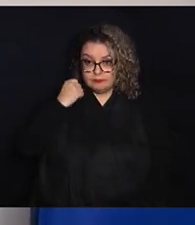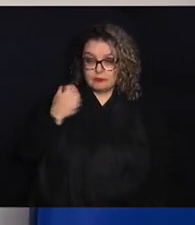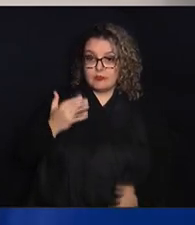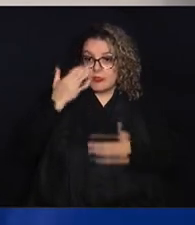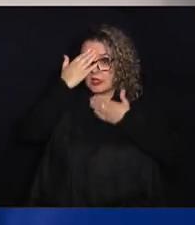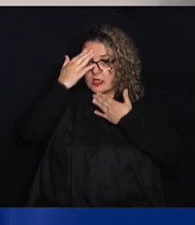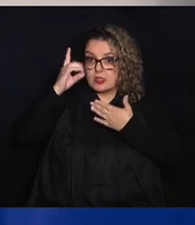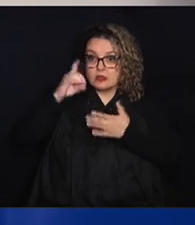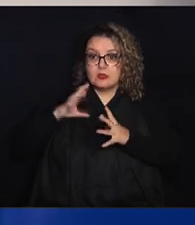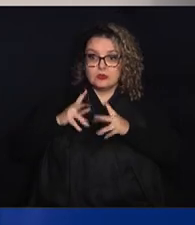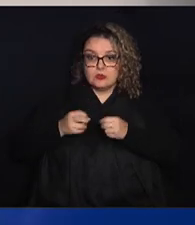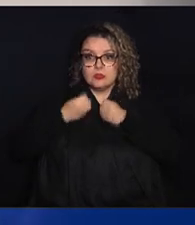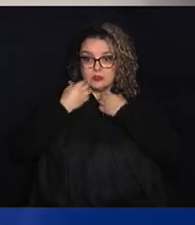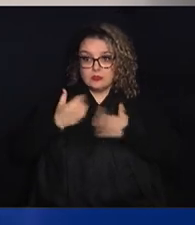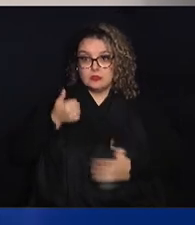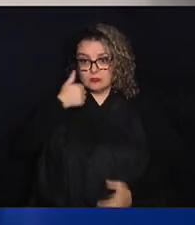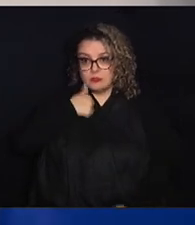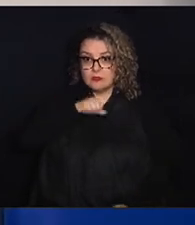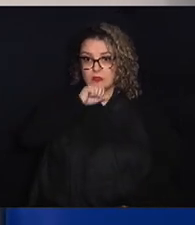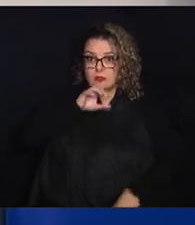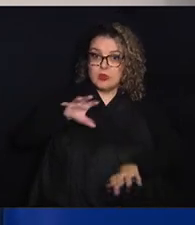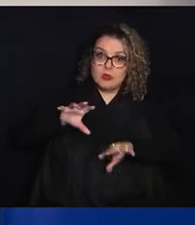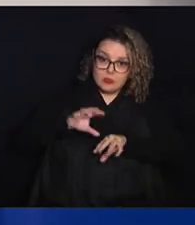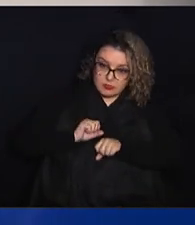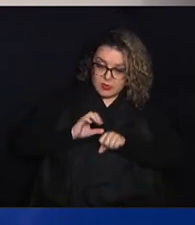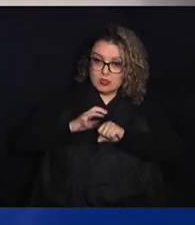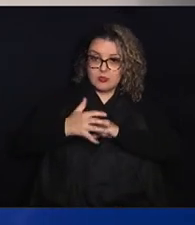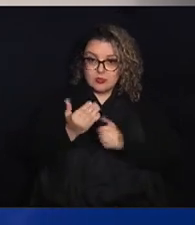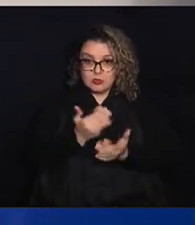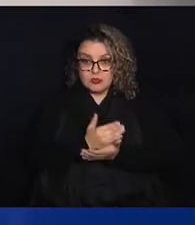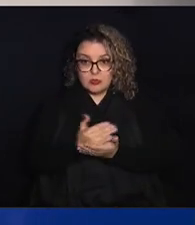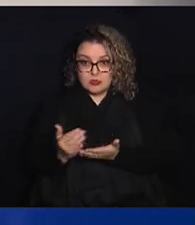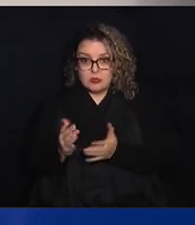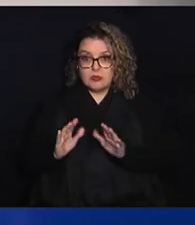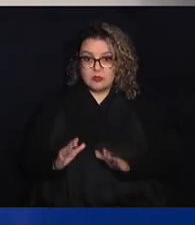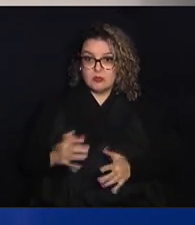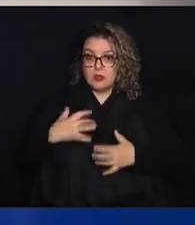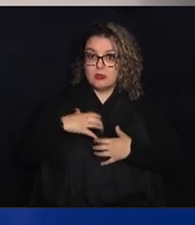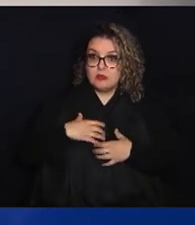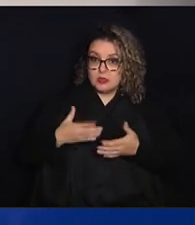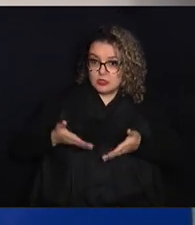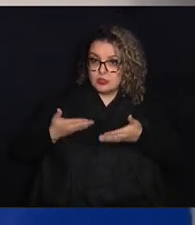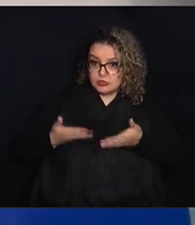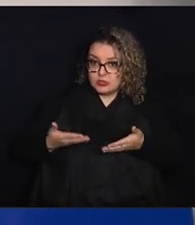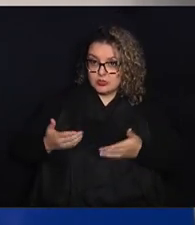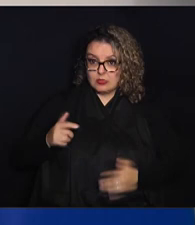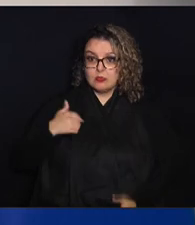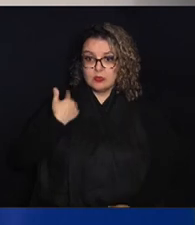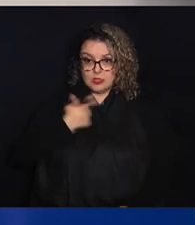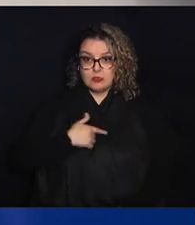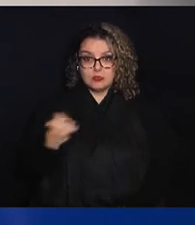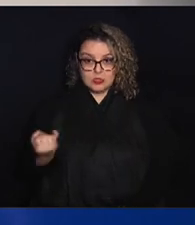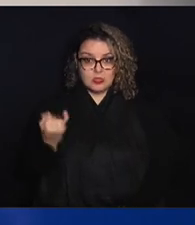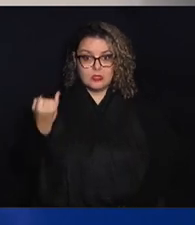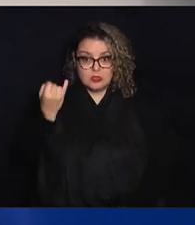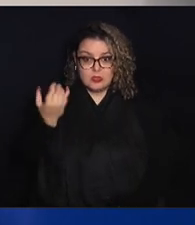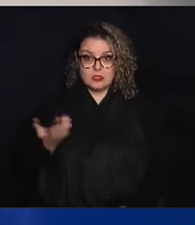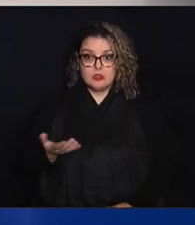ficou tudo bem. Minha mãe pegou a Covid no início, mas de forma bem leve. Então para a gente é bem importante